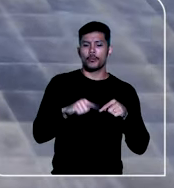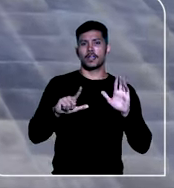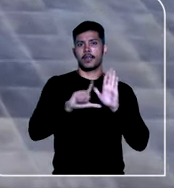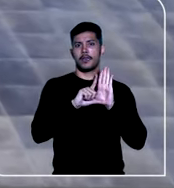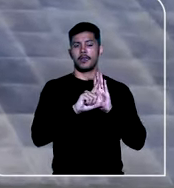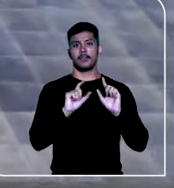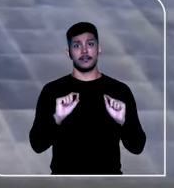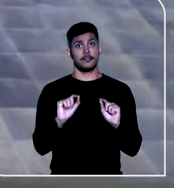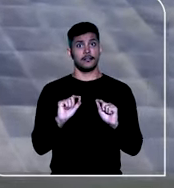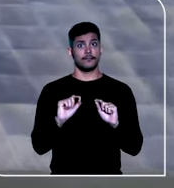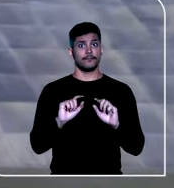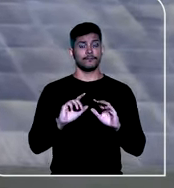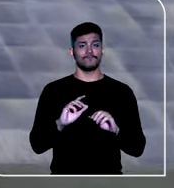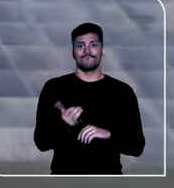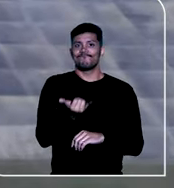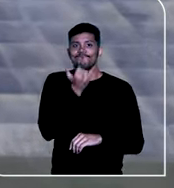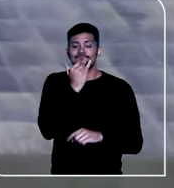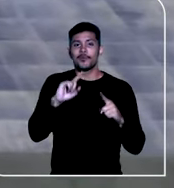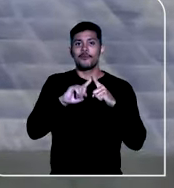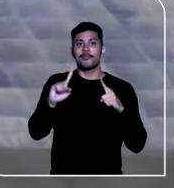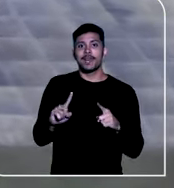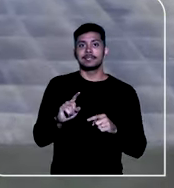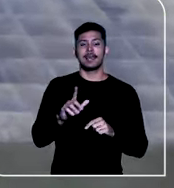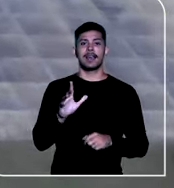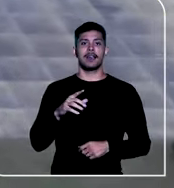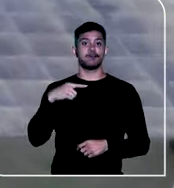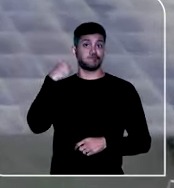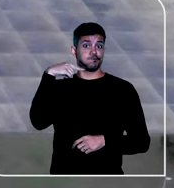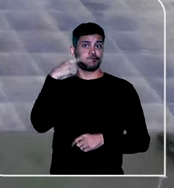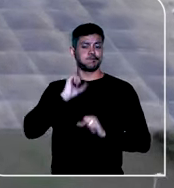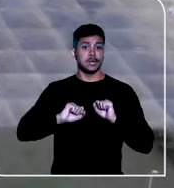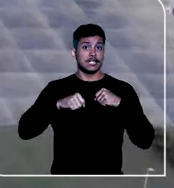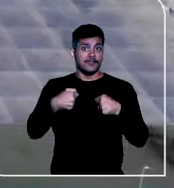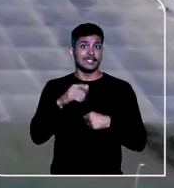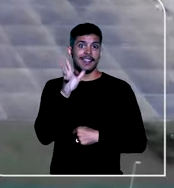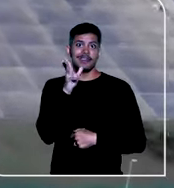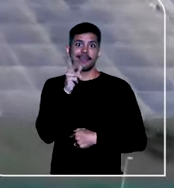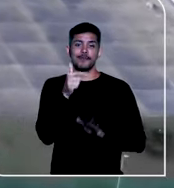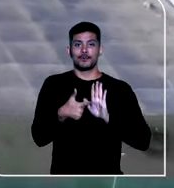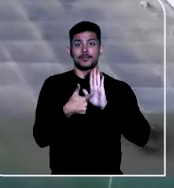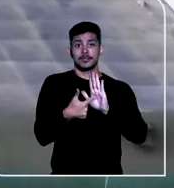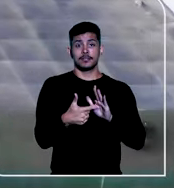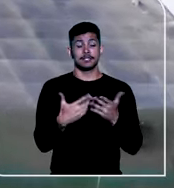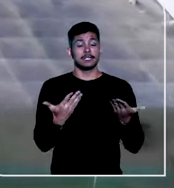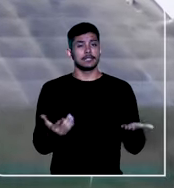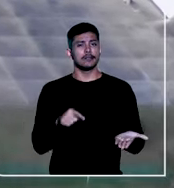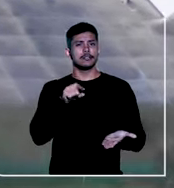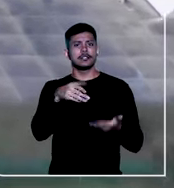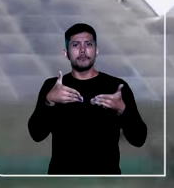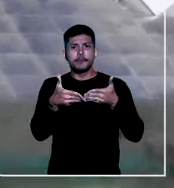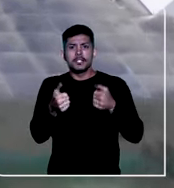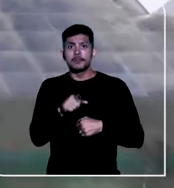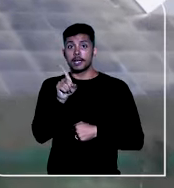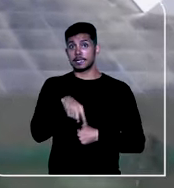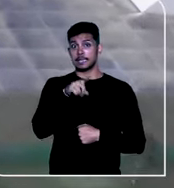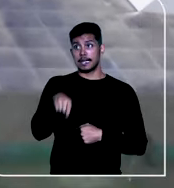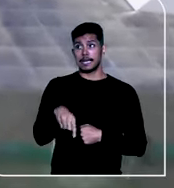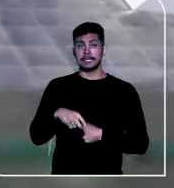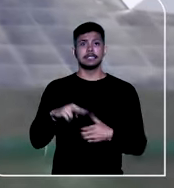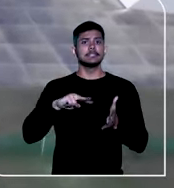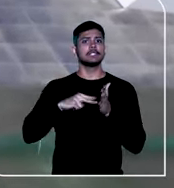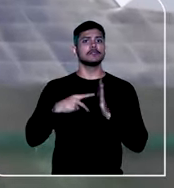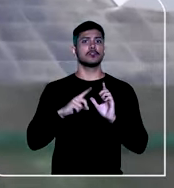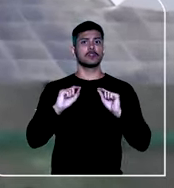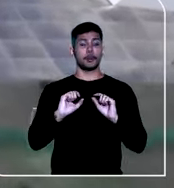verdade, não foram apontadas no momento adequado pela defesa e que o pedido de reconhecimento das nulidades dependeria da demonstração